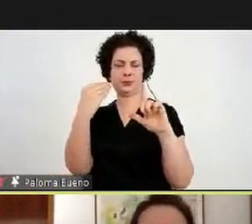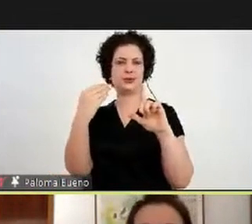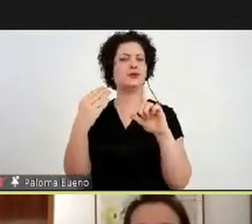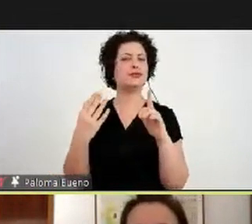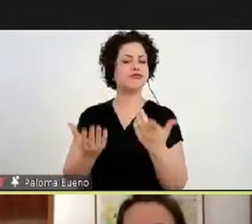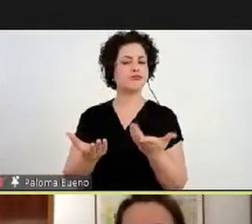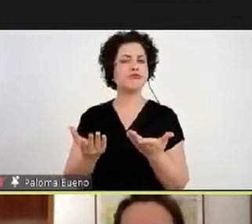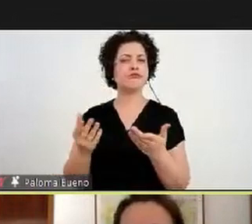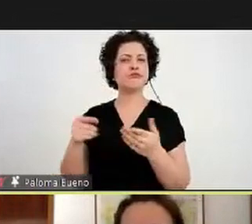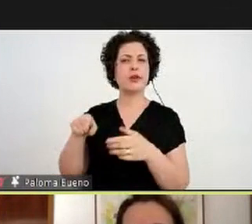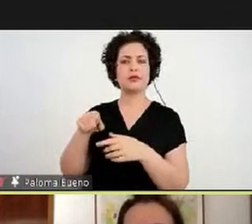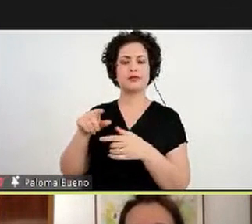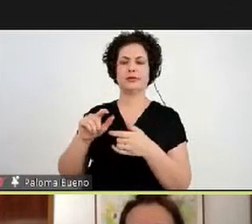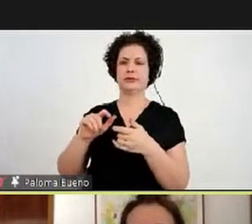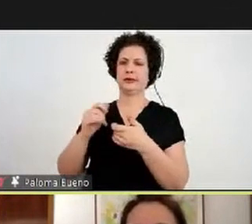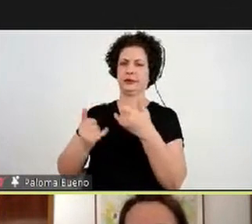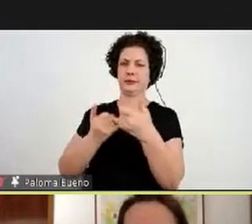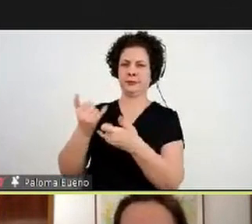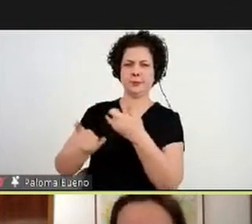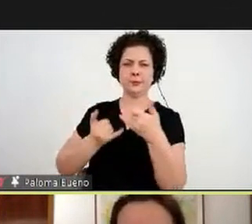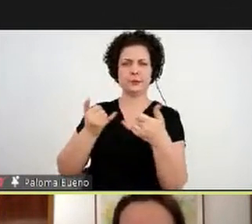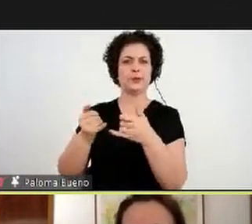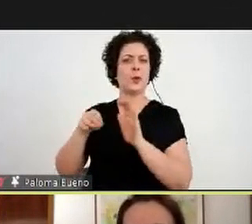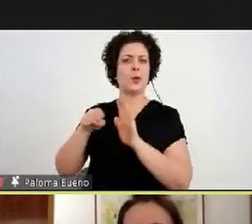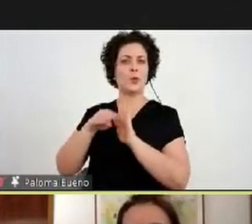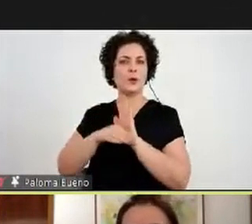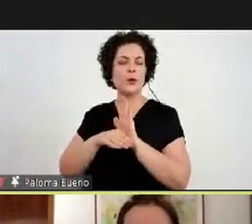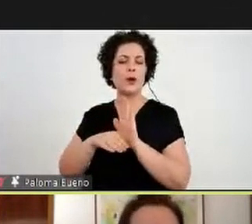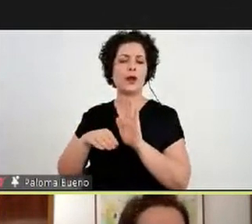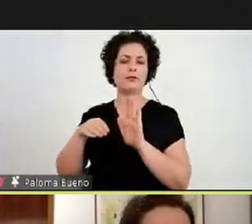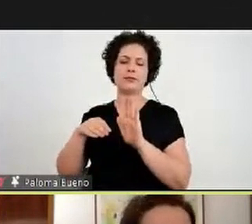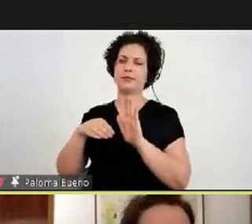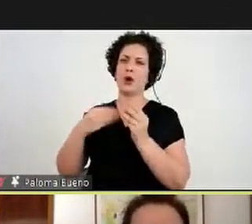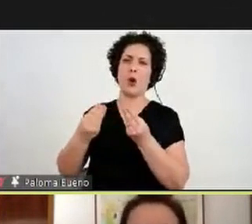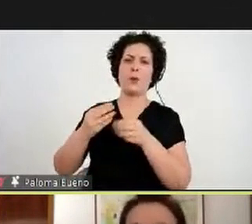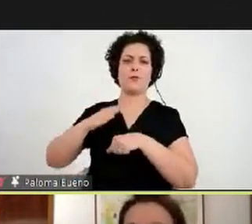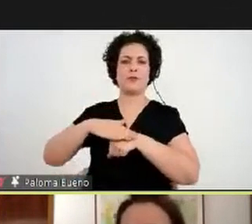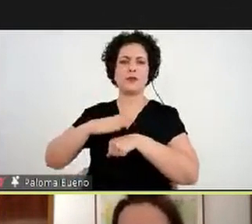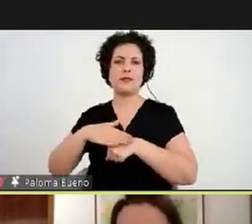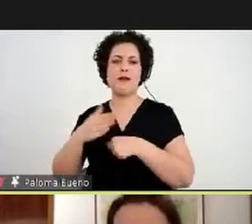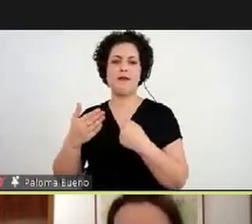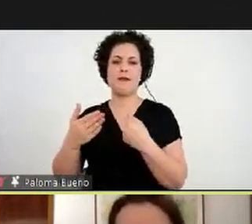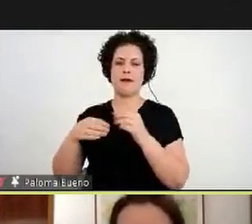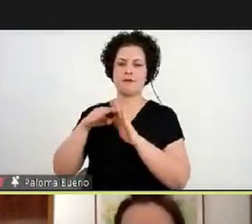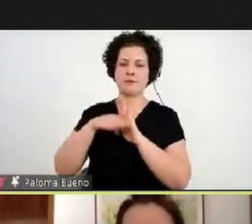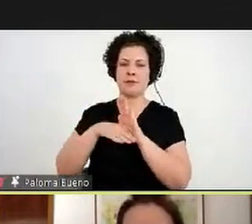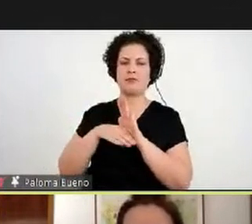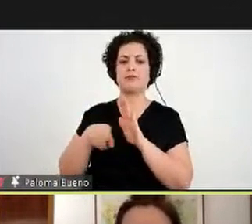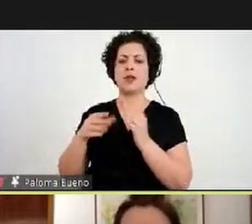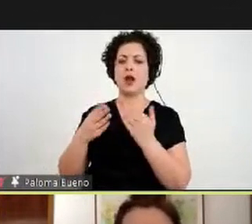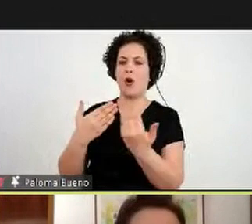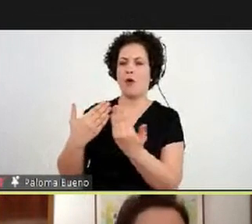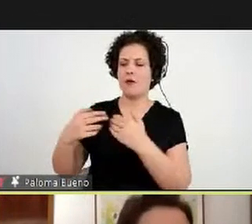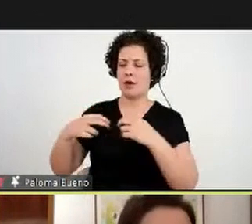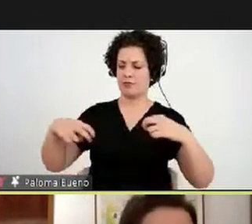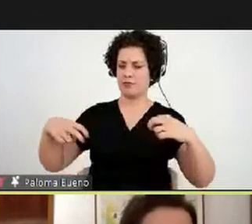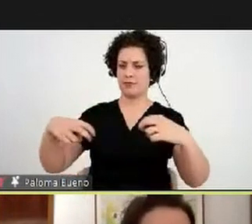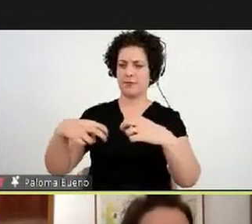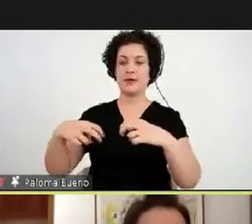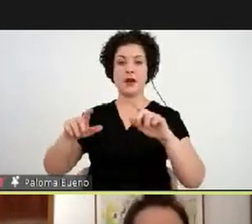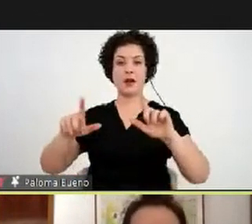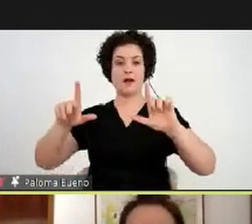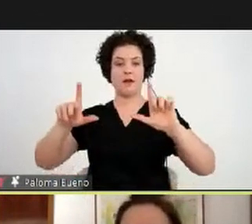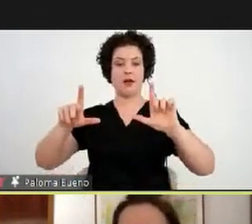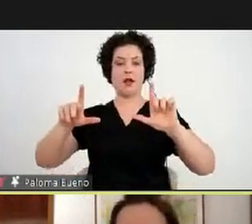esses jogos, os critérios de construção, a conversa, sempre acontece ali em torno das obras,